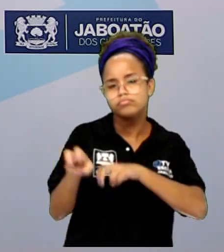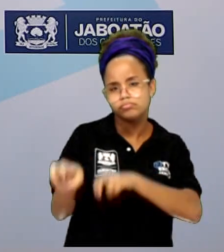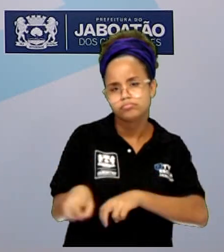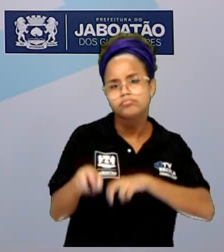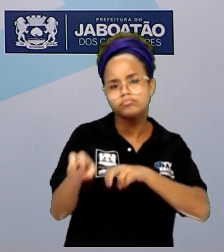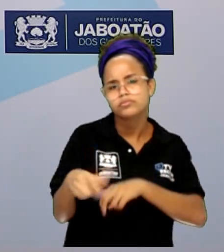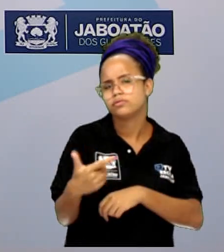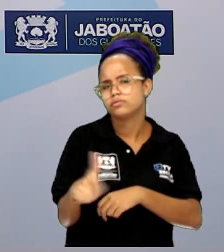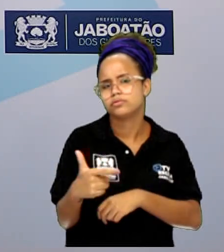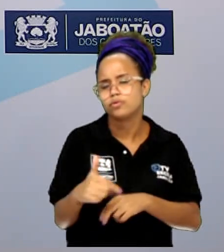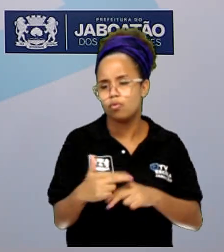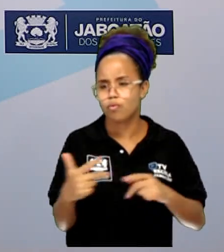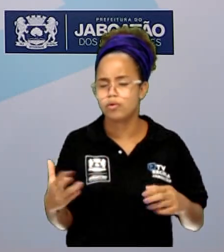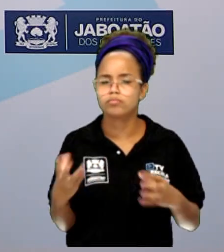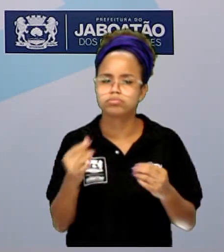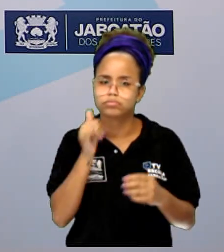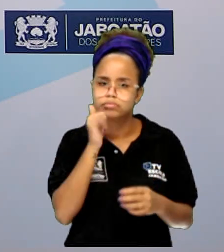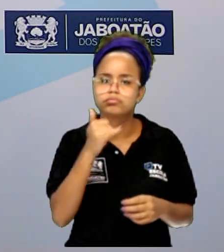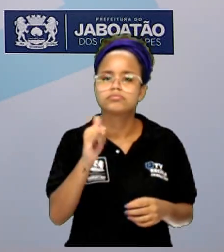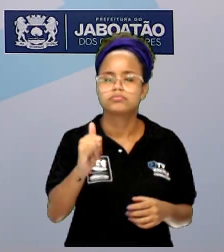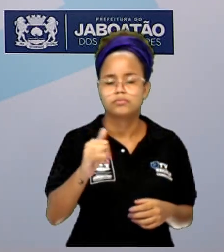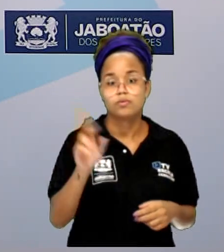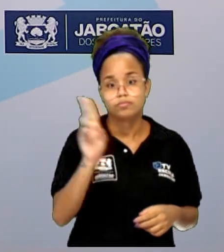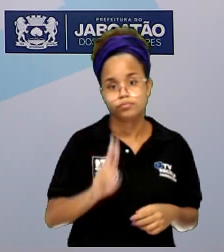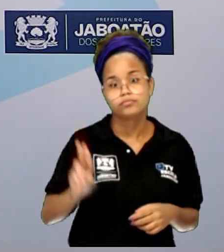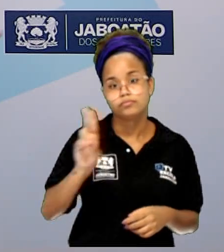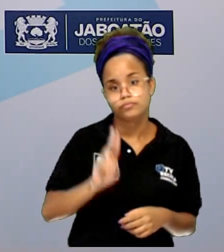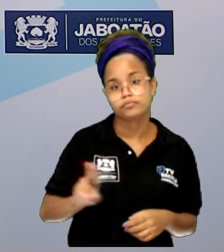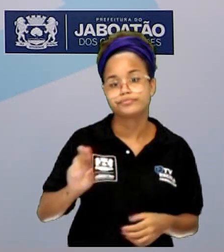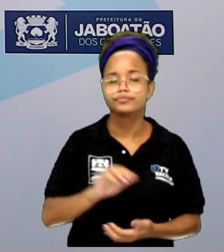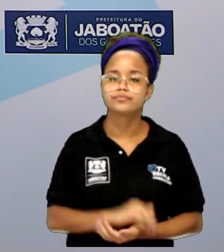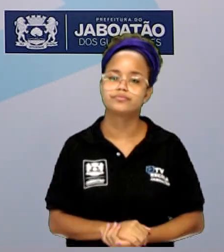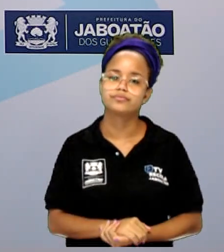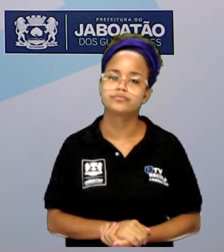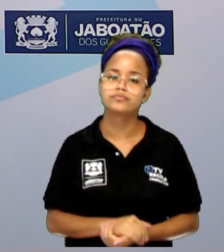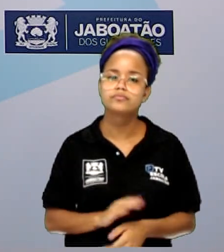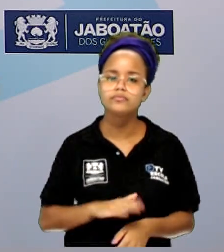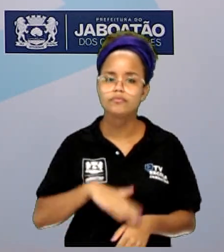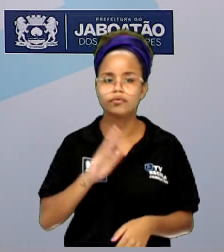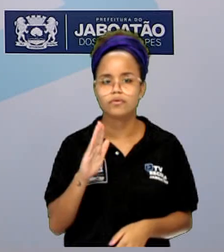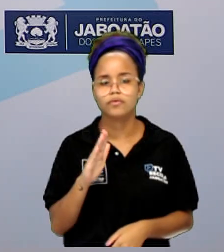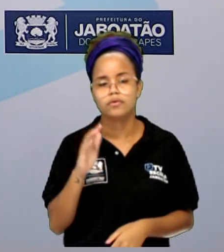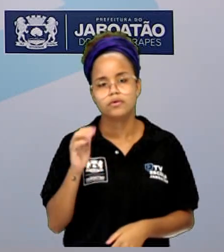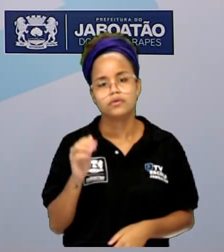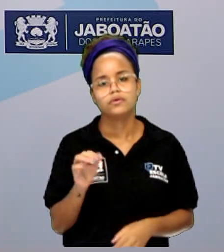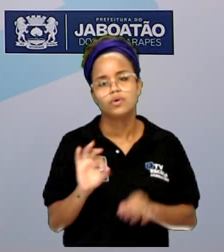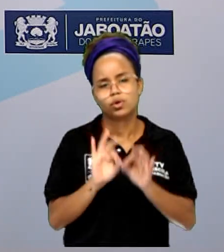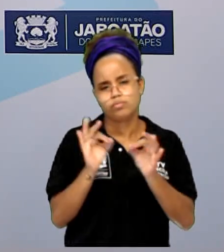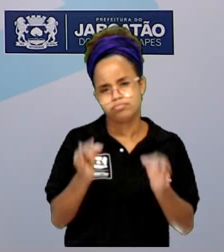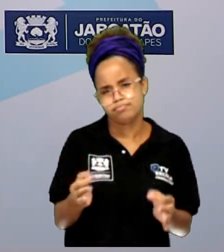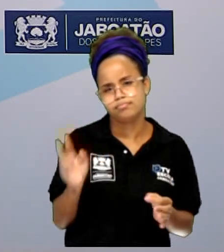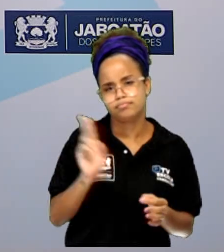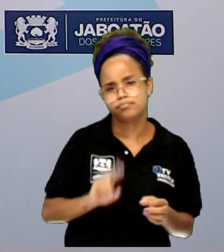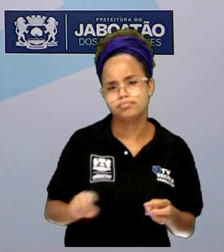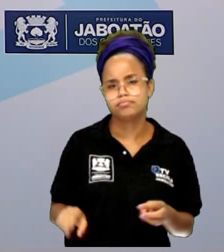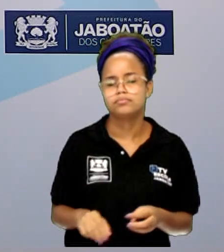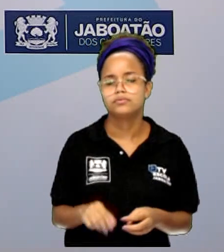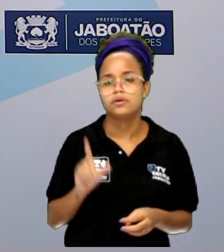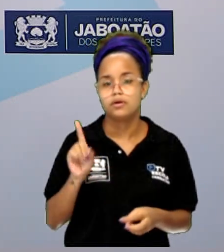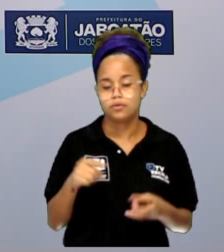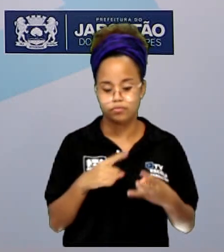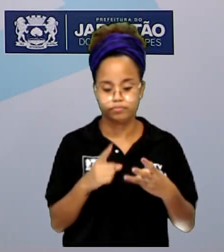equipamento eletrônico e elétrico para ser utilizado. O mais comum, de fato, que a gente utiliza são o sistema